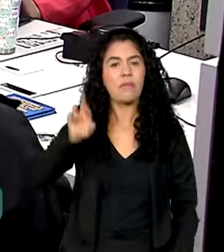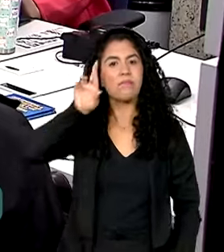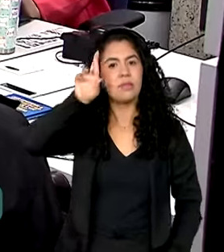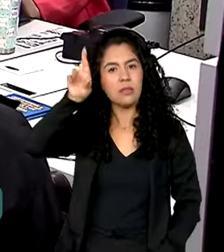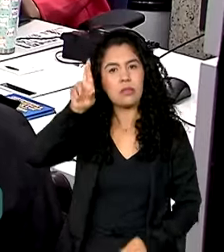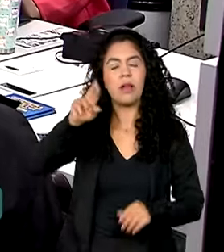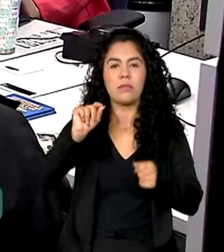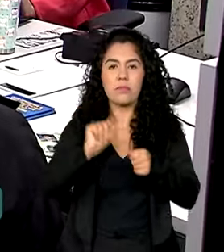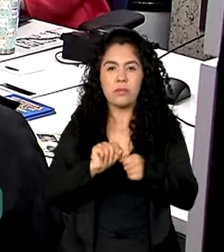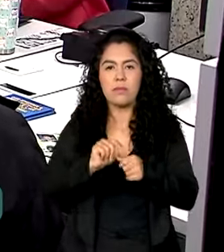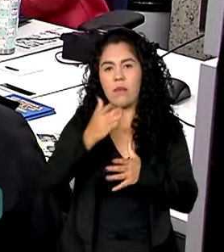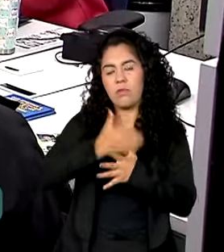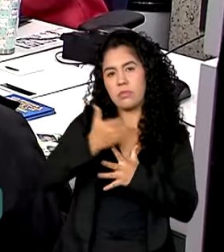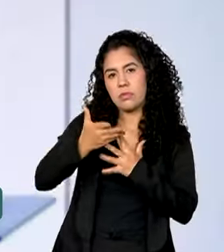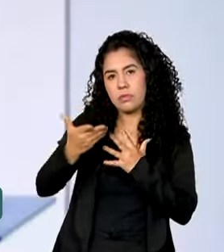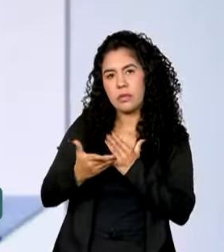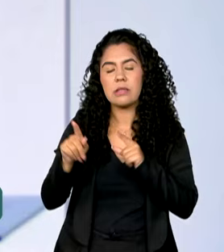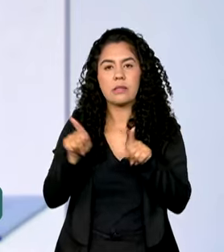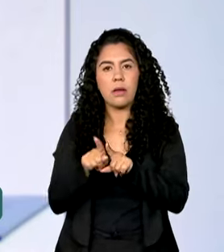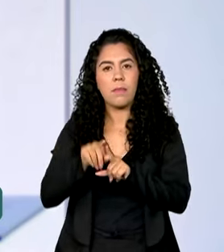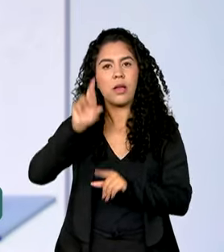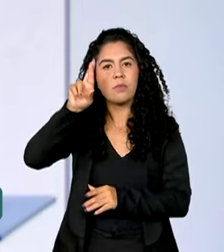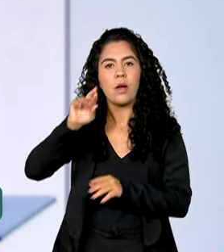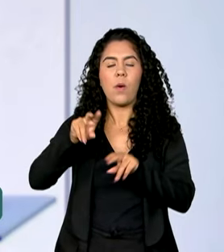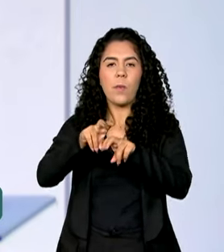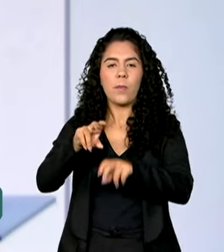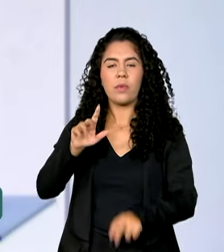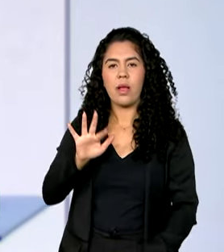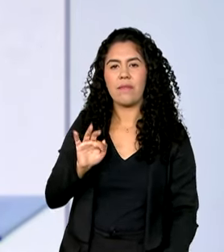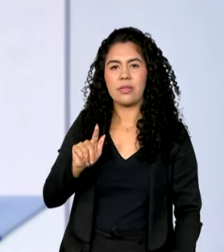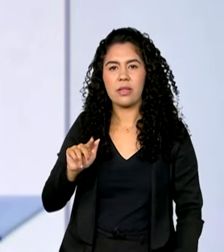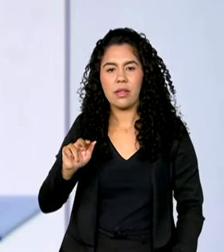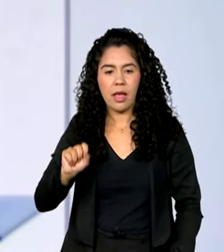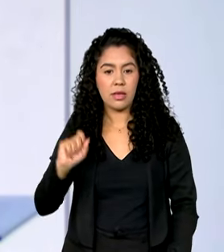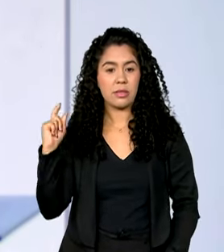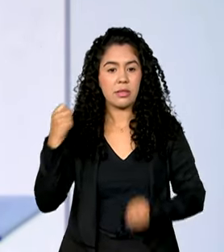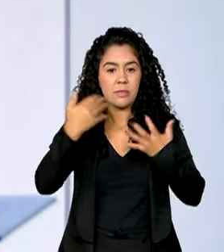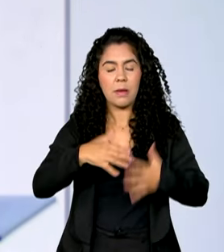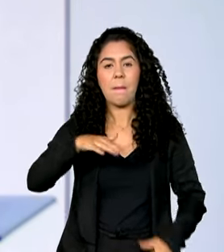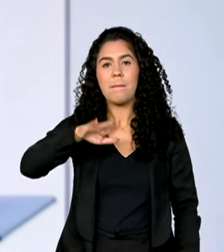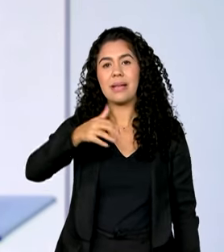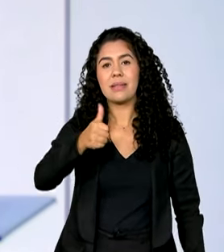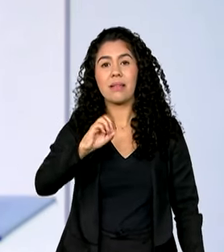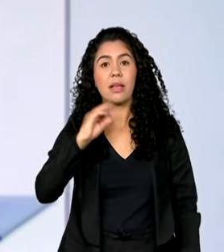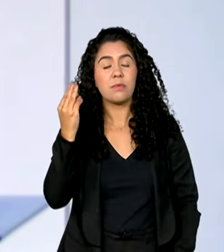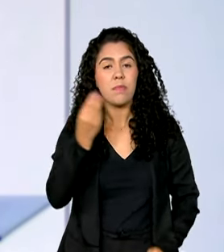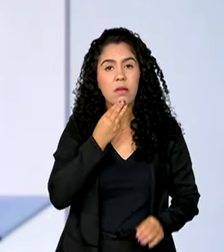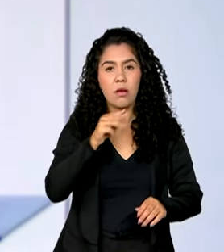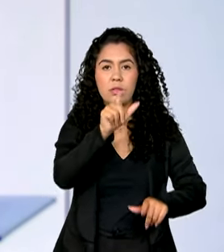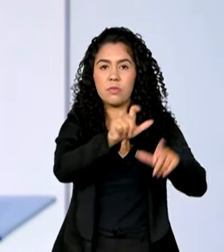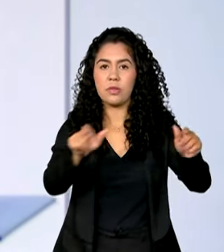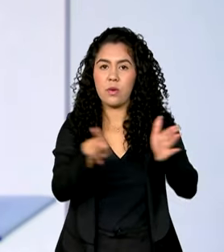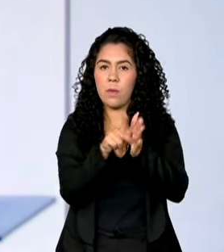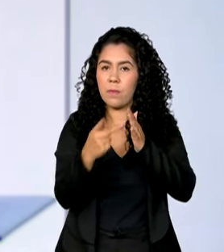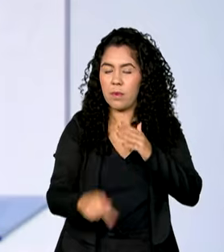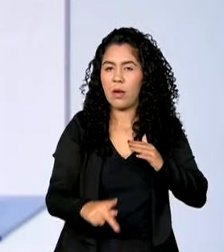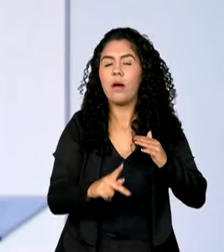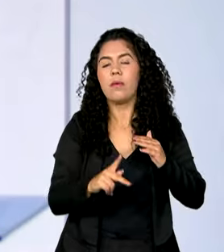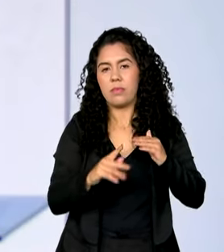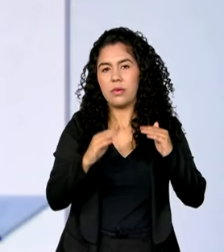e financeiro do FGTS. Mais de 10 milhões de brasileiros já tiveram acesso à casa própria, saneamento básico,